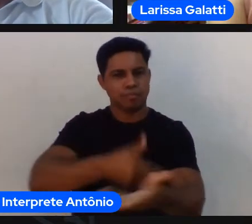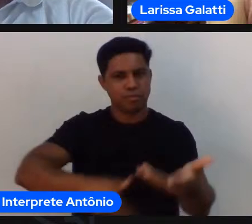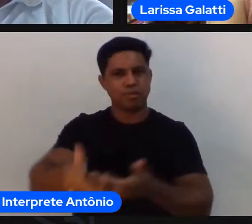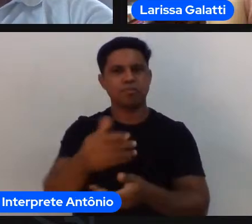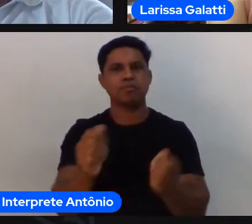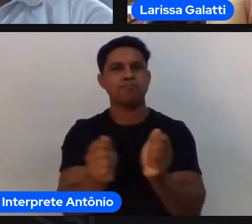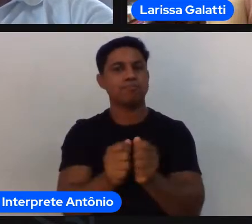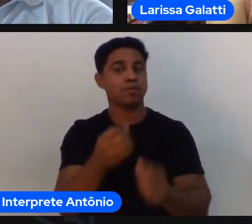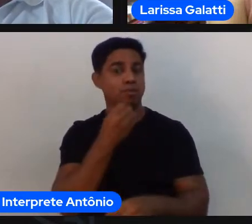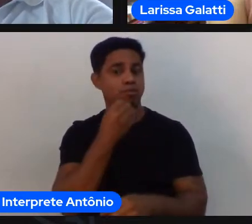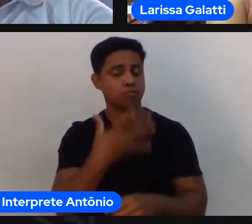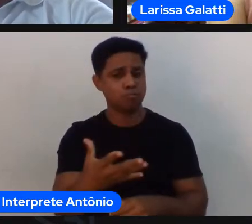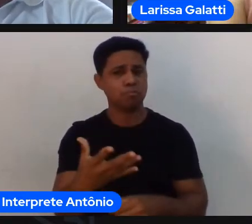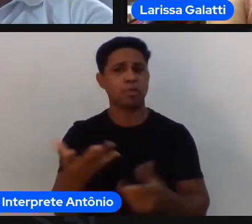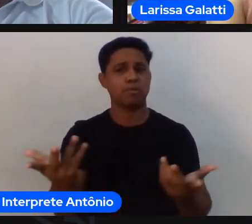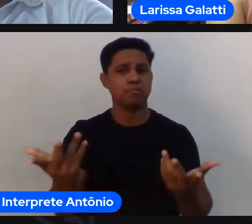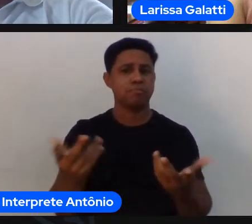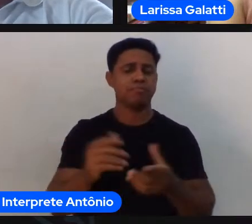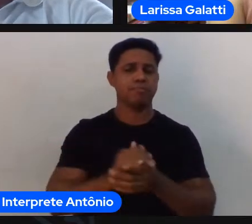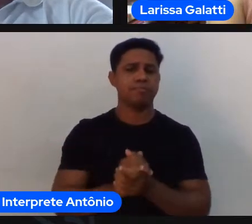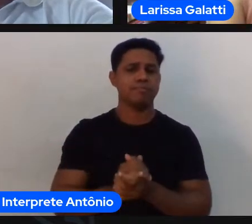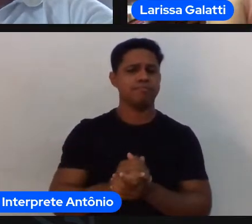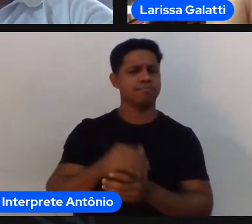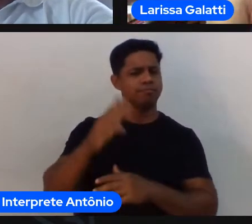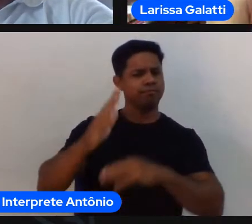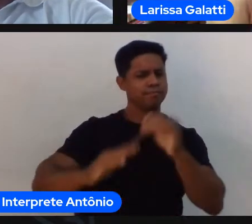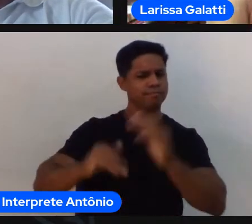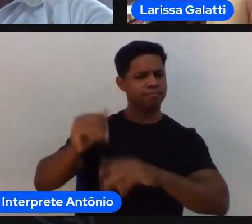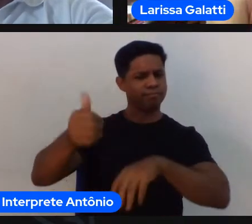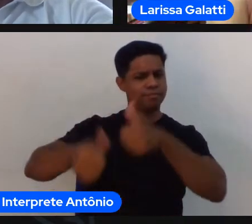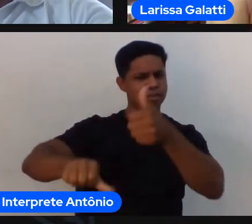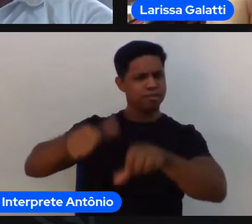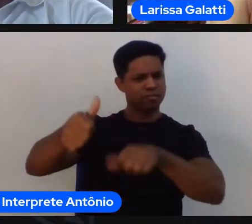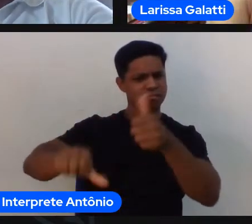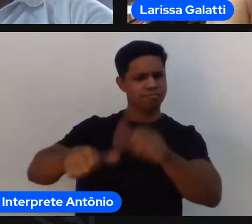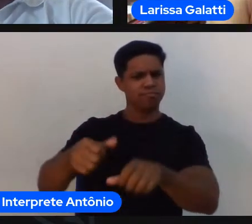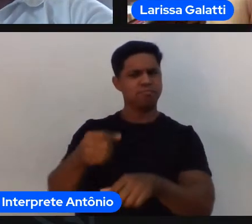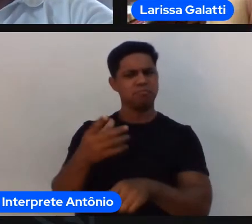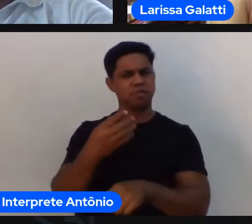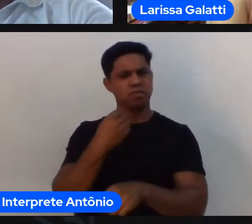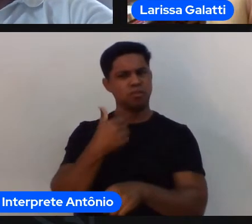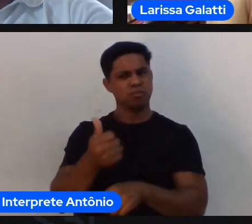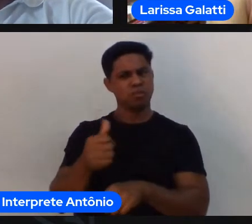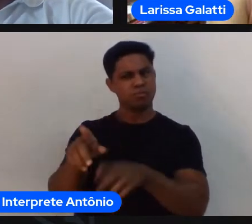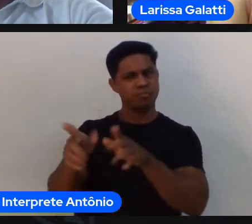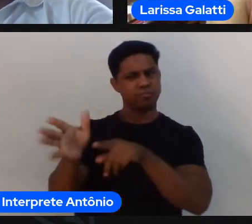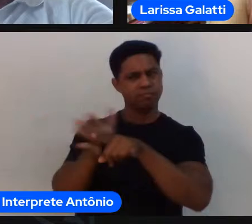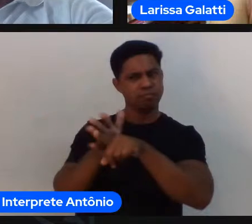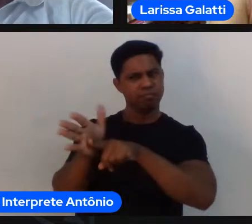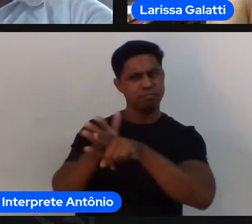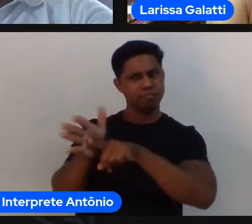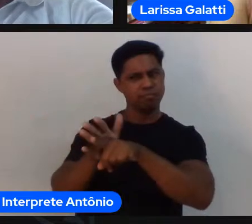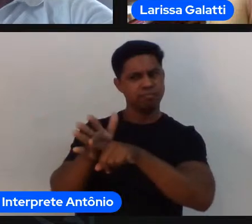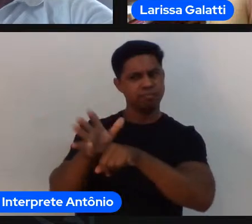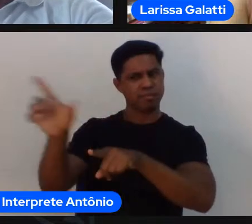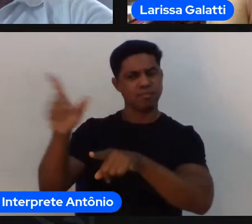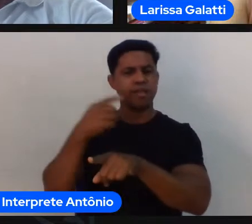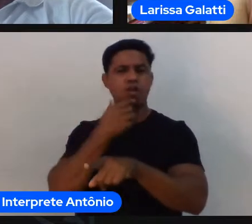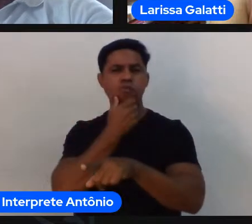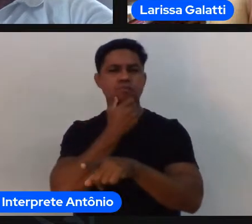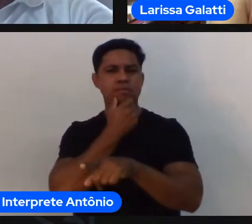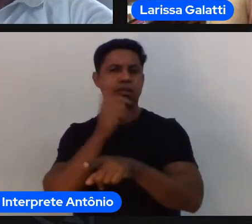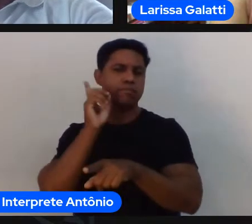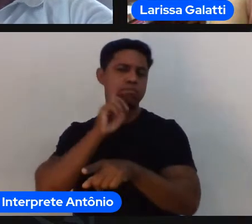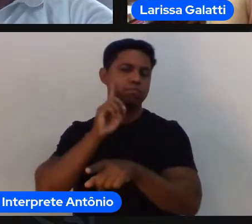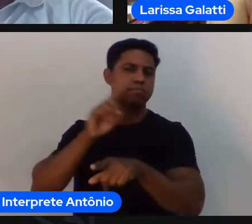exemplo a Inglaterra que é um país que vem melhorando muito desde os Jogos Olímpicos de Londres de 2012 eles têm investido nessas duas frentes